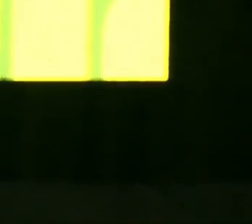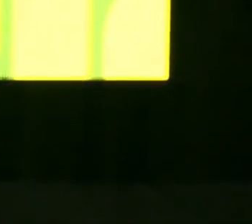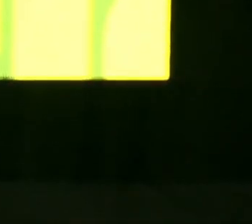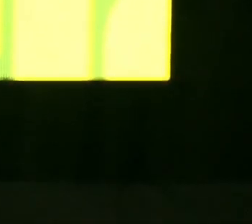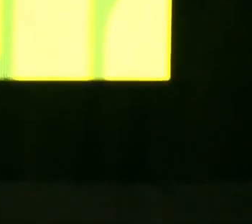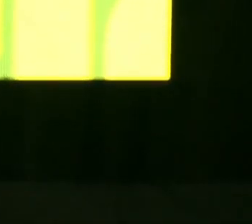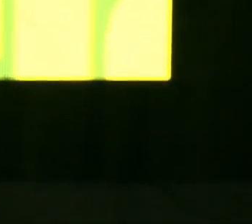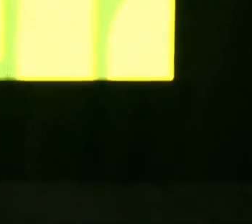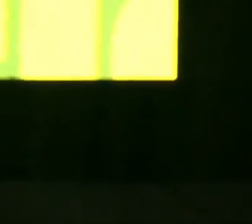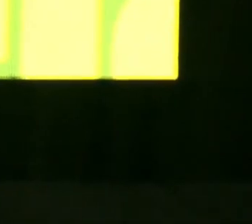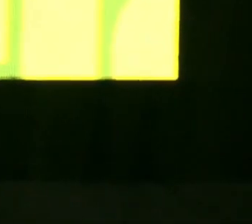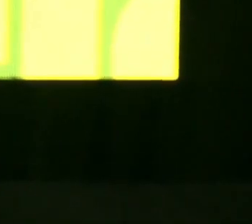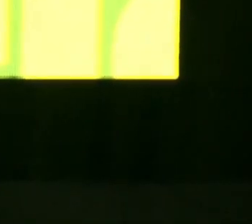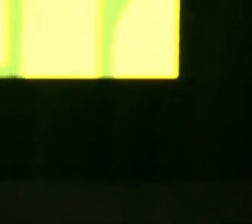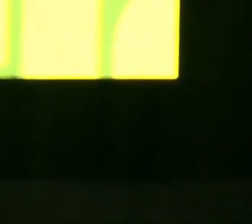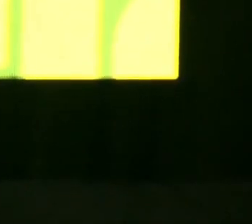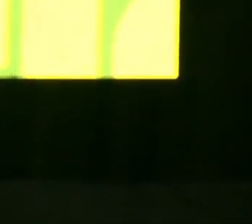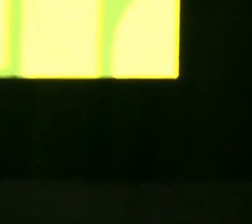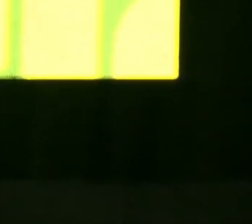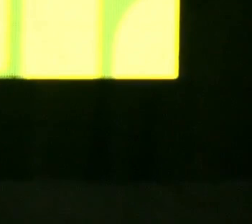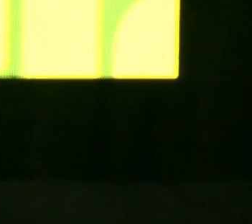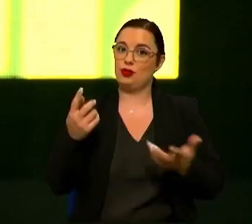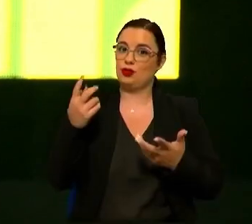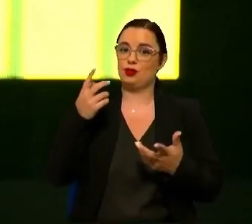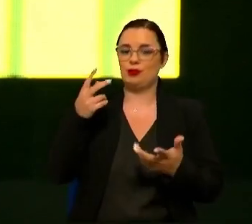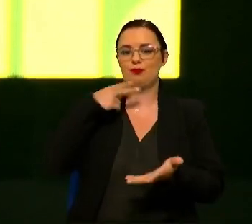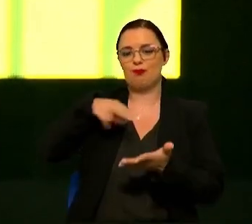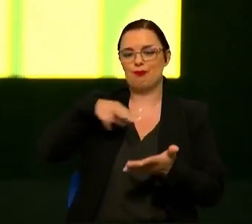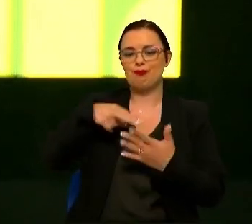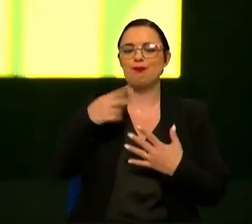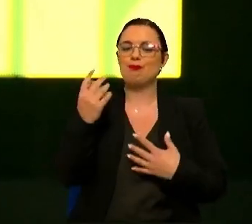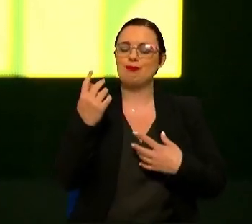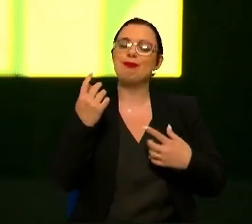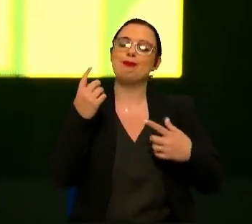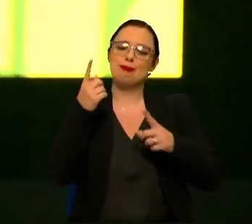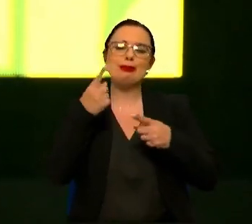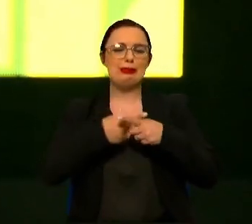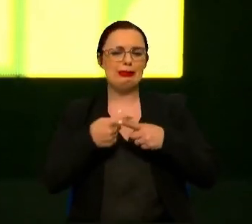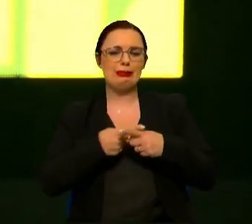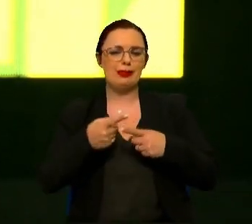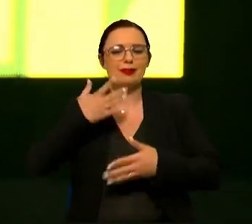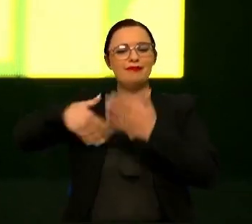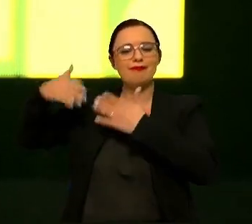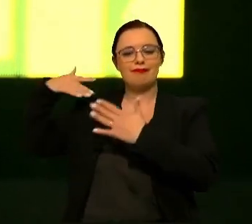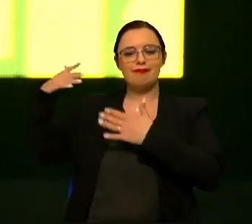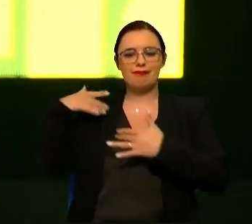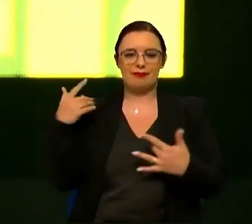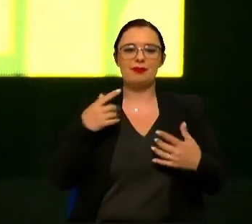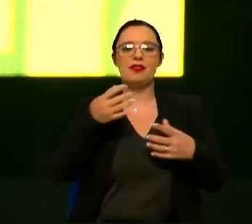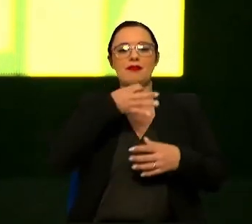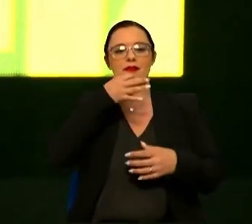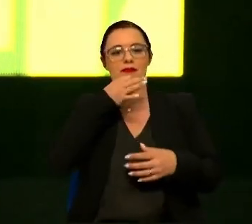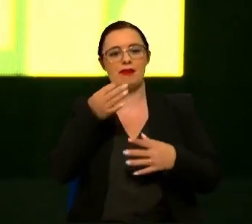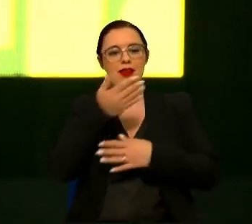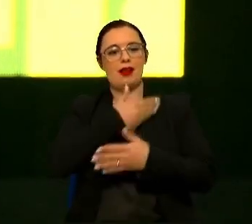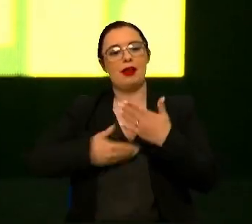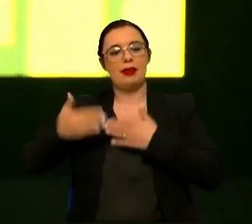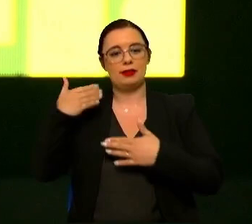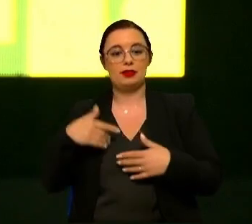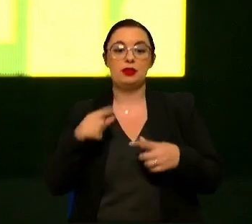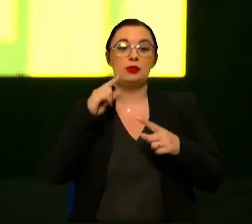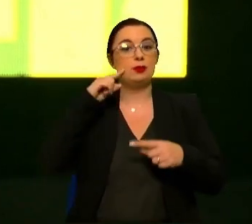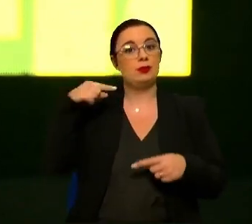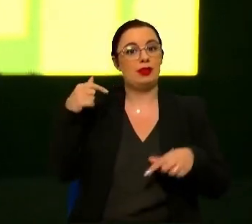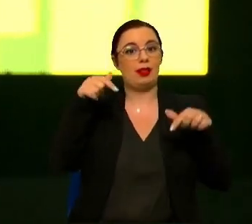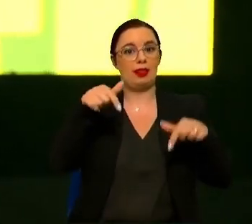Muito boa tarde. Tivemos aqui insights muito interessantes, nos painéis anteriores, nas keynotes anteriores, especialmente nesta.